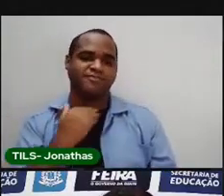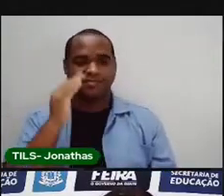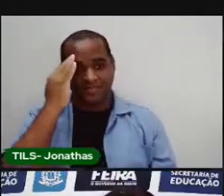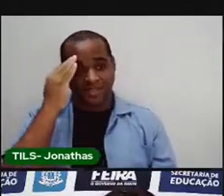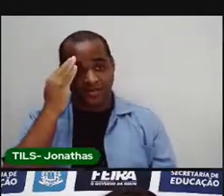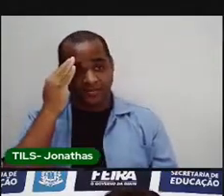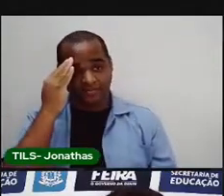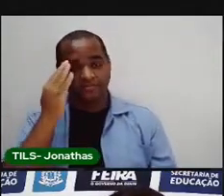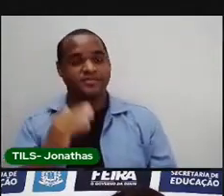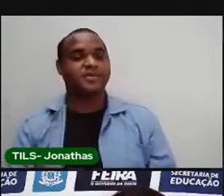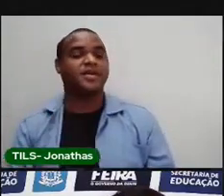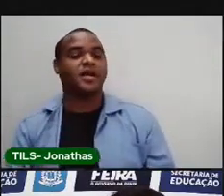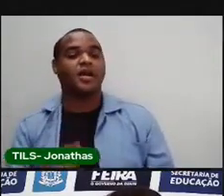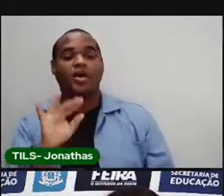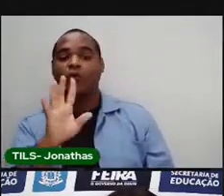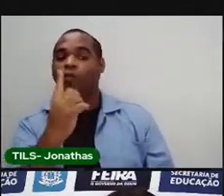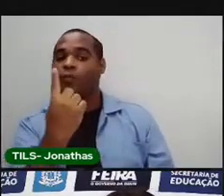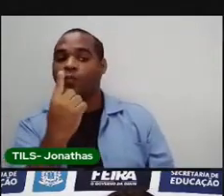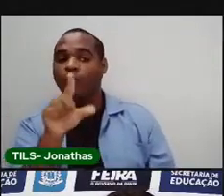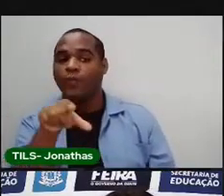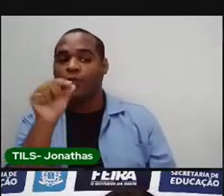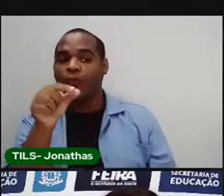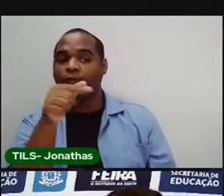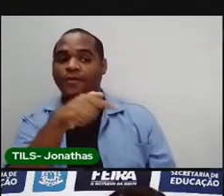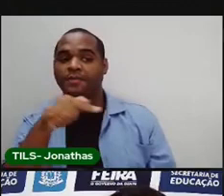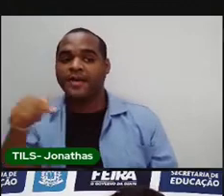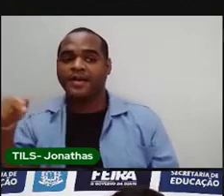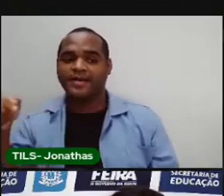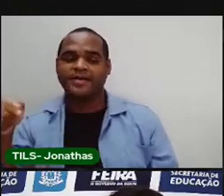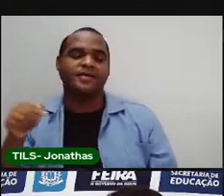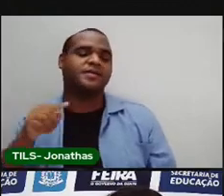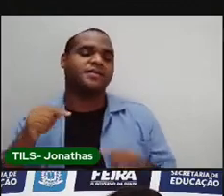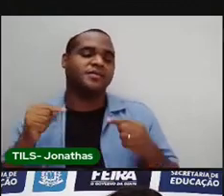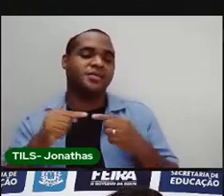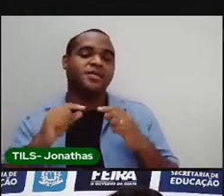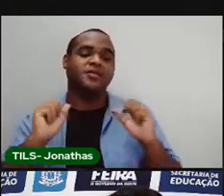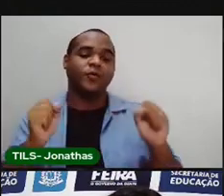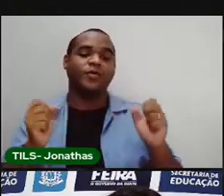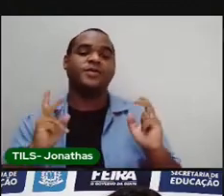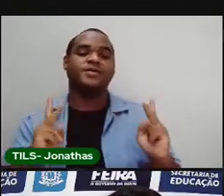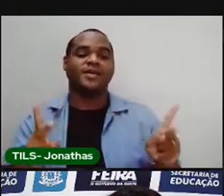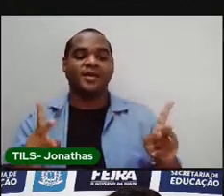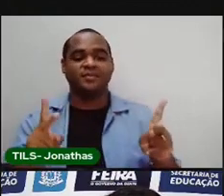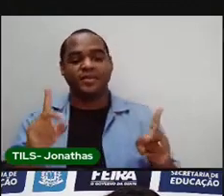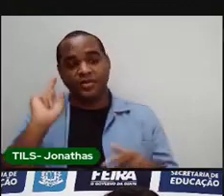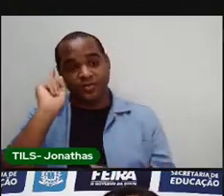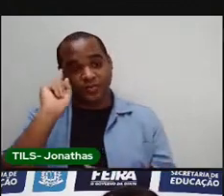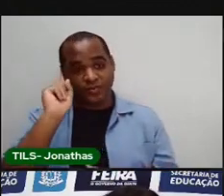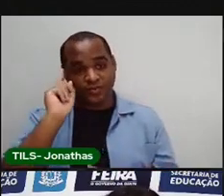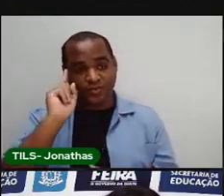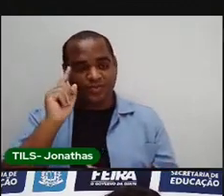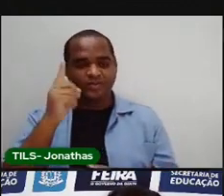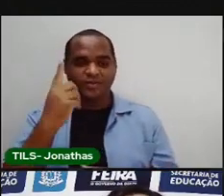noite. Entendeu? É uma vez na semana e sempre o mesmo dia na semana.